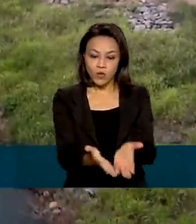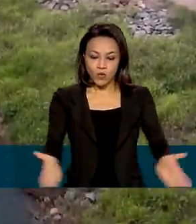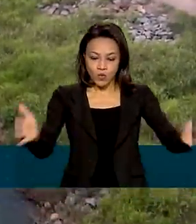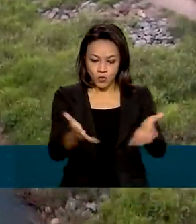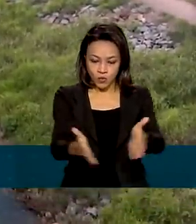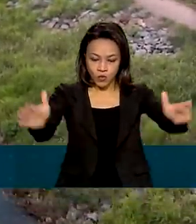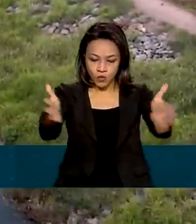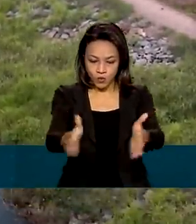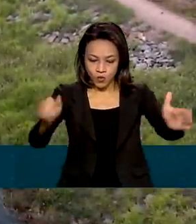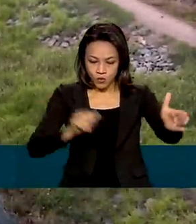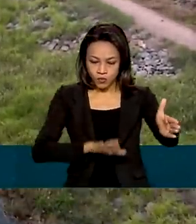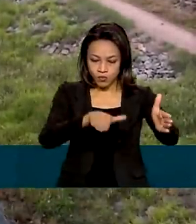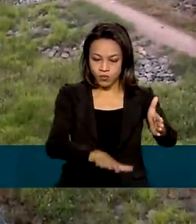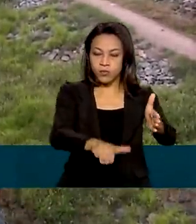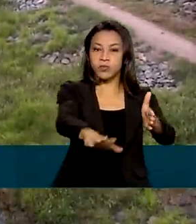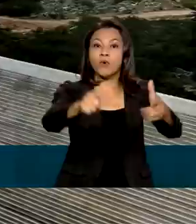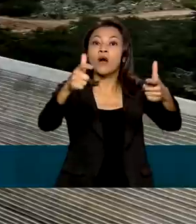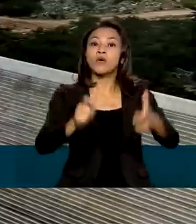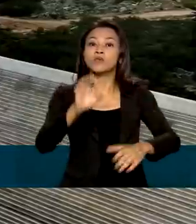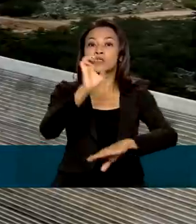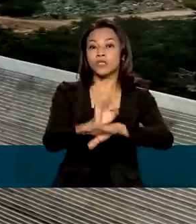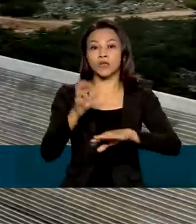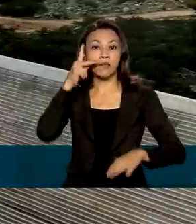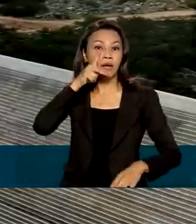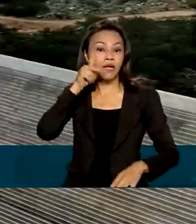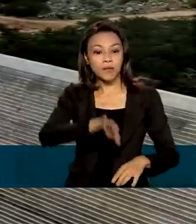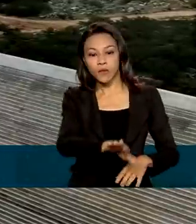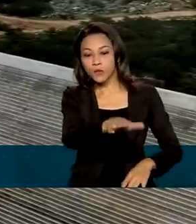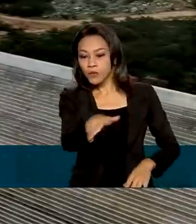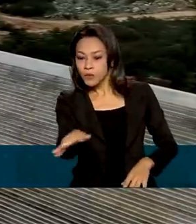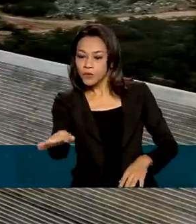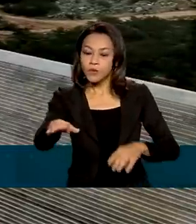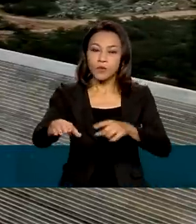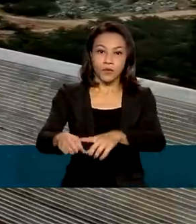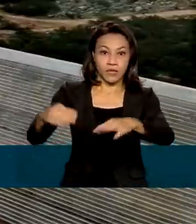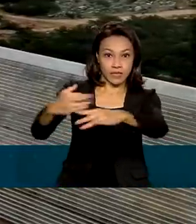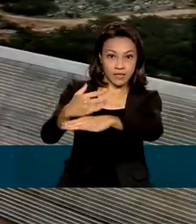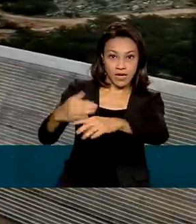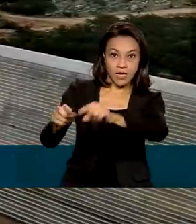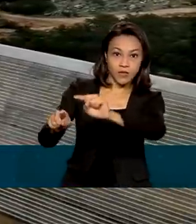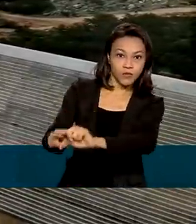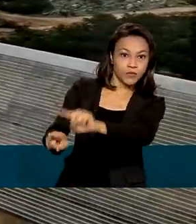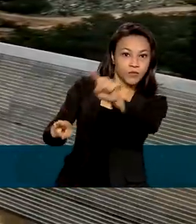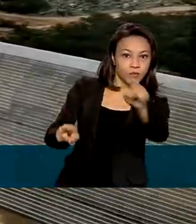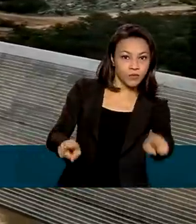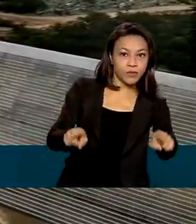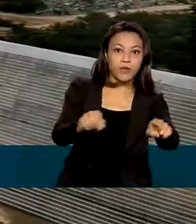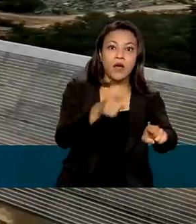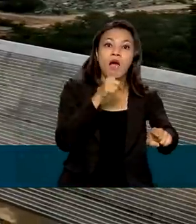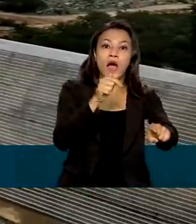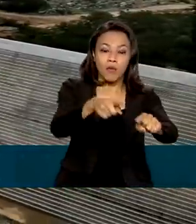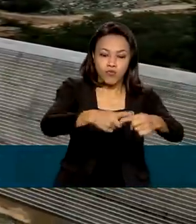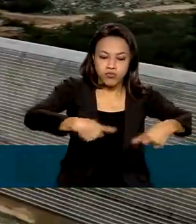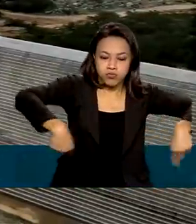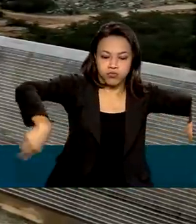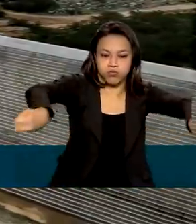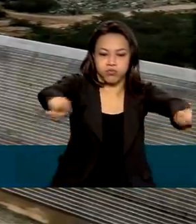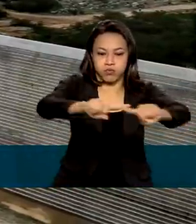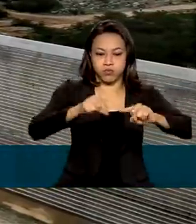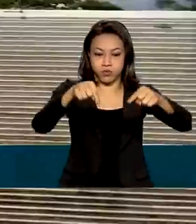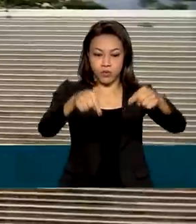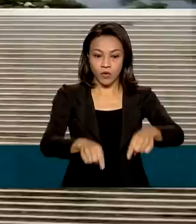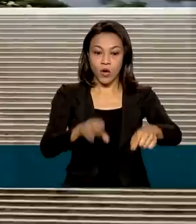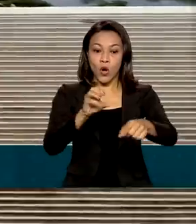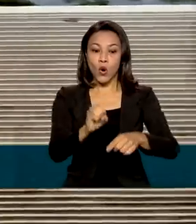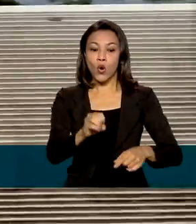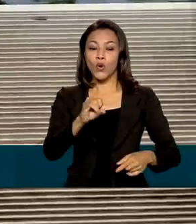reservatório na Paraíba. De Jardim de Piranhas, o curso d'água vai até a barragem de Oiticica, que fica em